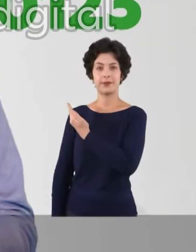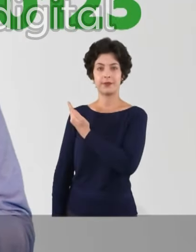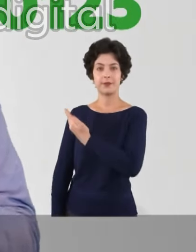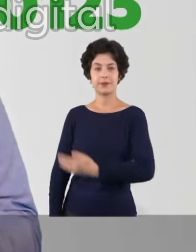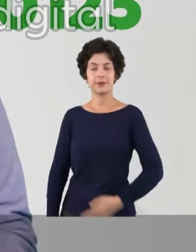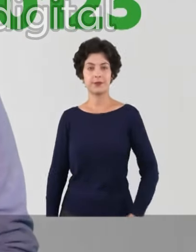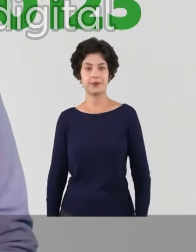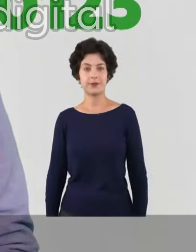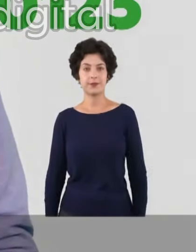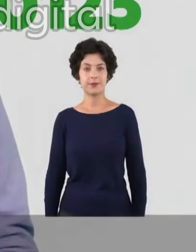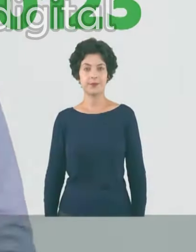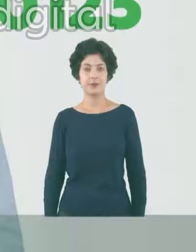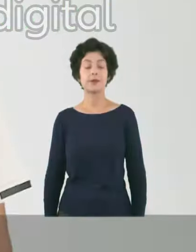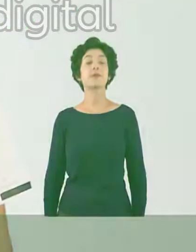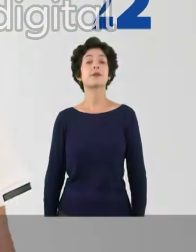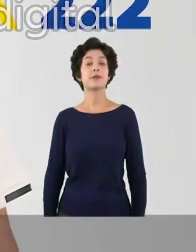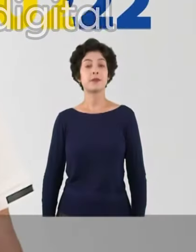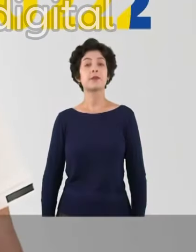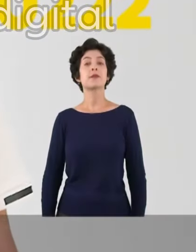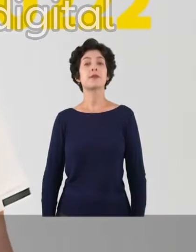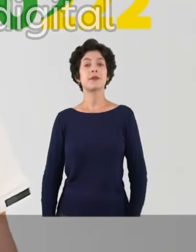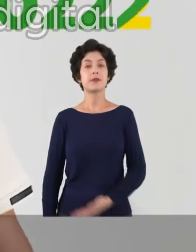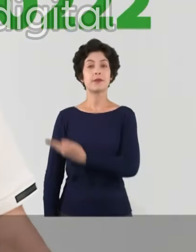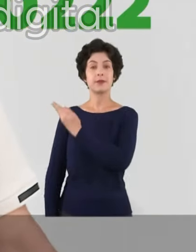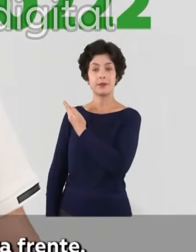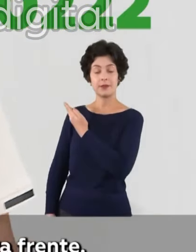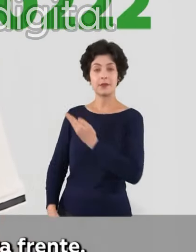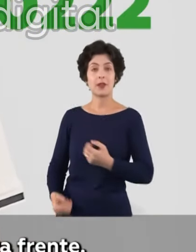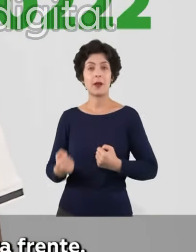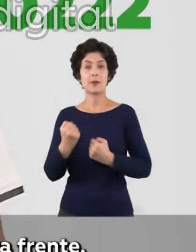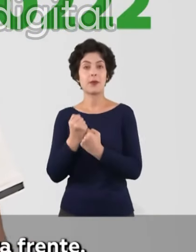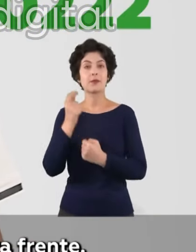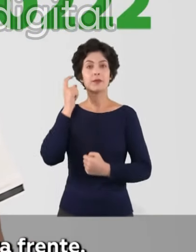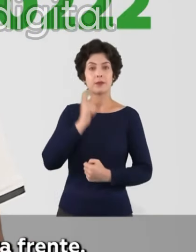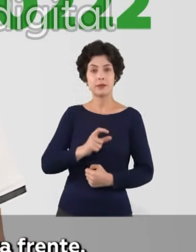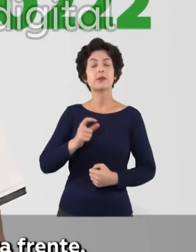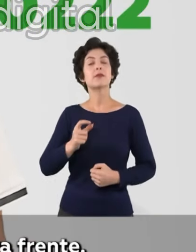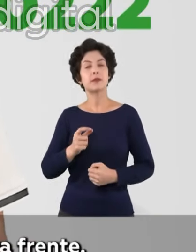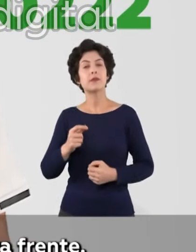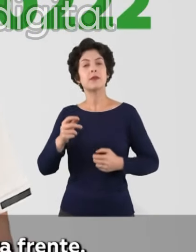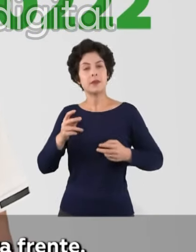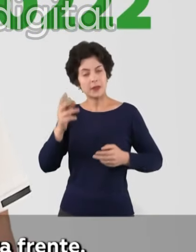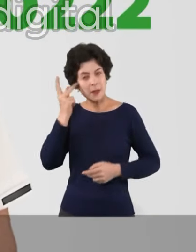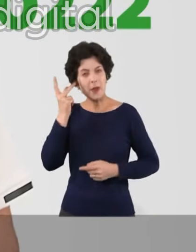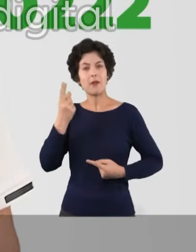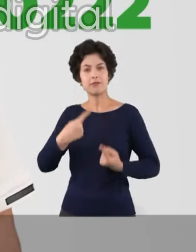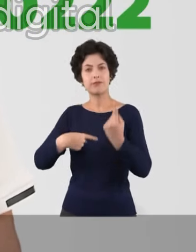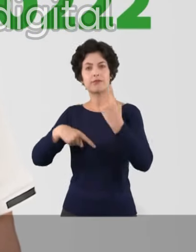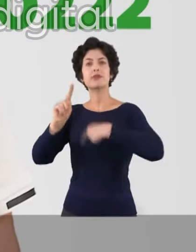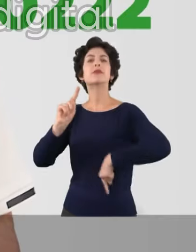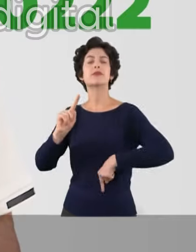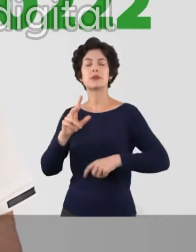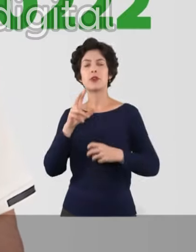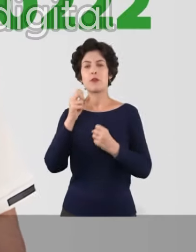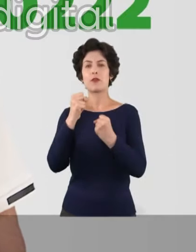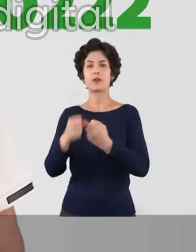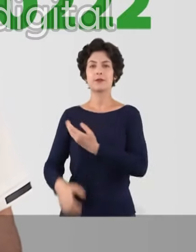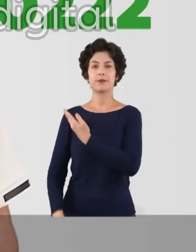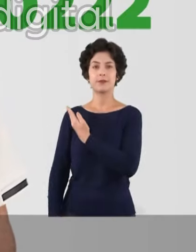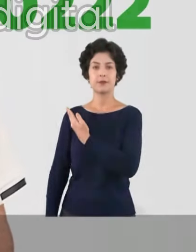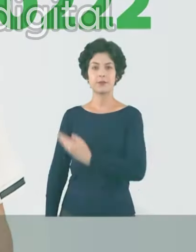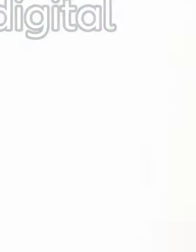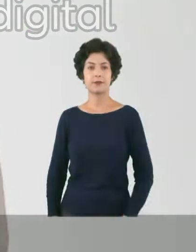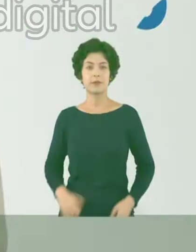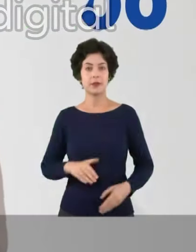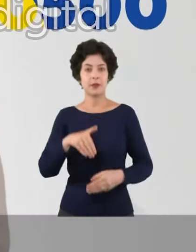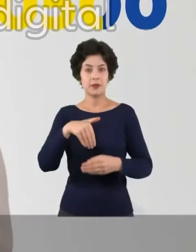de Saúde, vinte e um, dois, três. Bioto NPN, vinte e dois, dois, dois. Com Ricardo Nunes para São Paulo, andar para frente. Vamos com garra absurda, vinte e